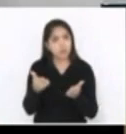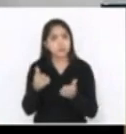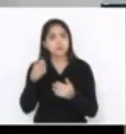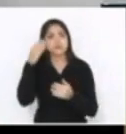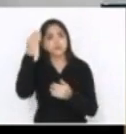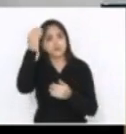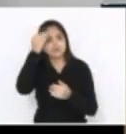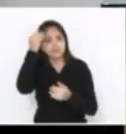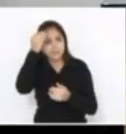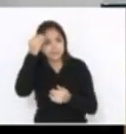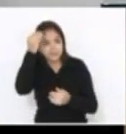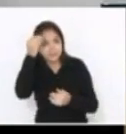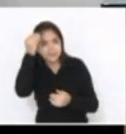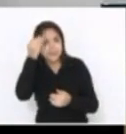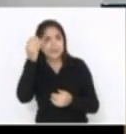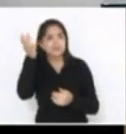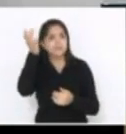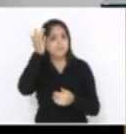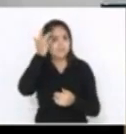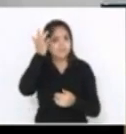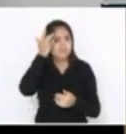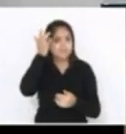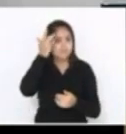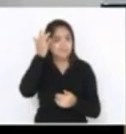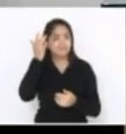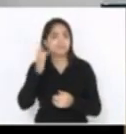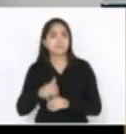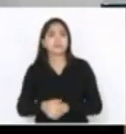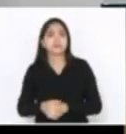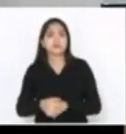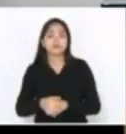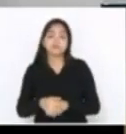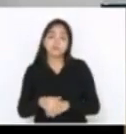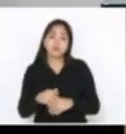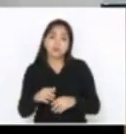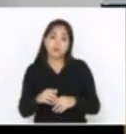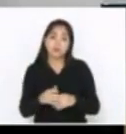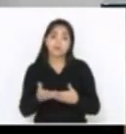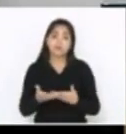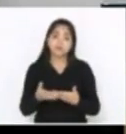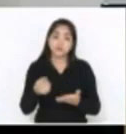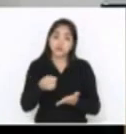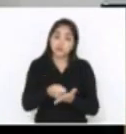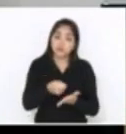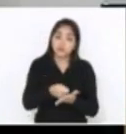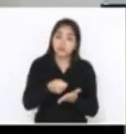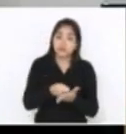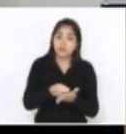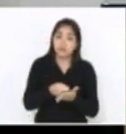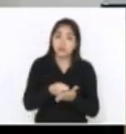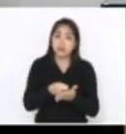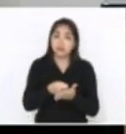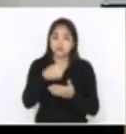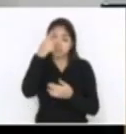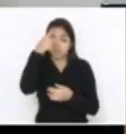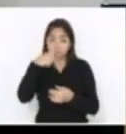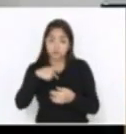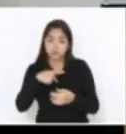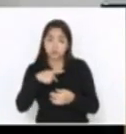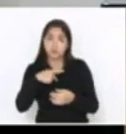de cabelo branco e com um pouco mais de experiência, eu sou obrigado a, pelo menos na prática pessoal minha,